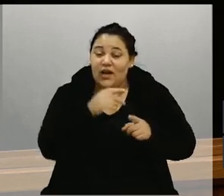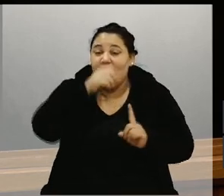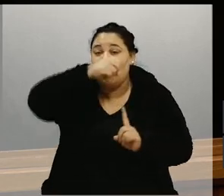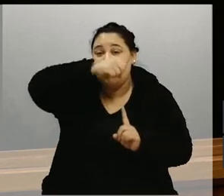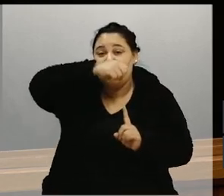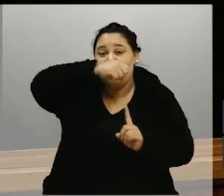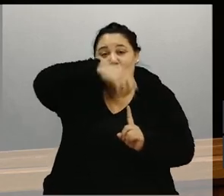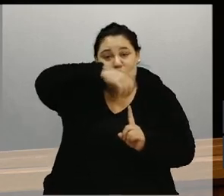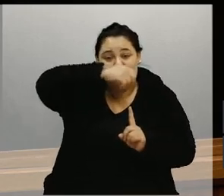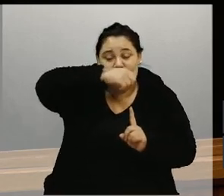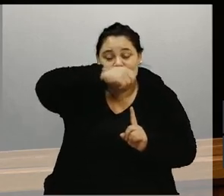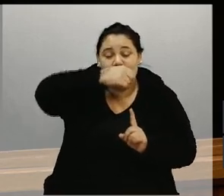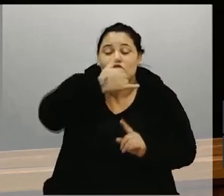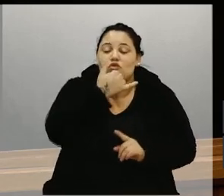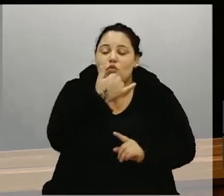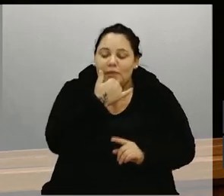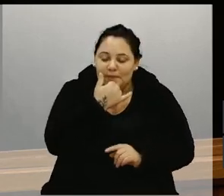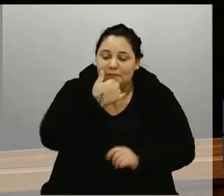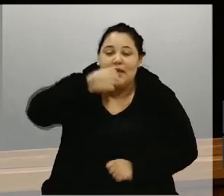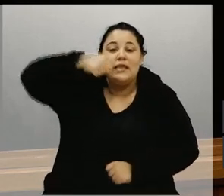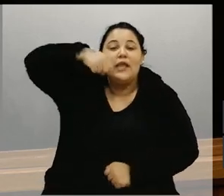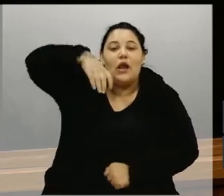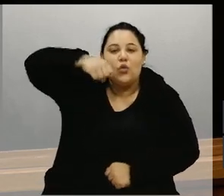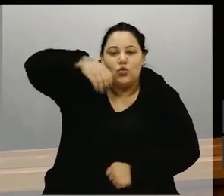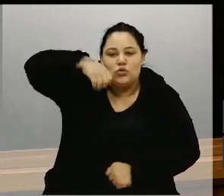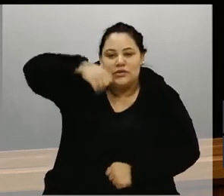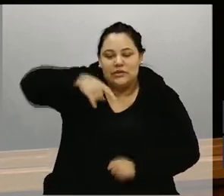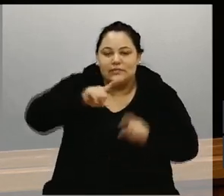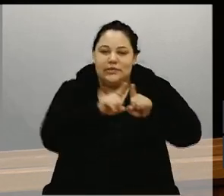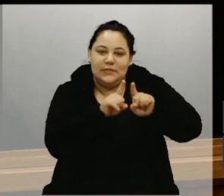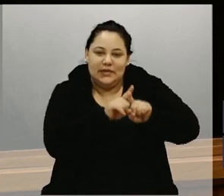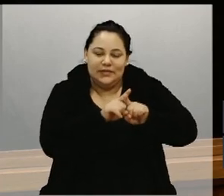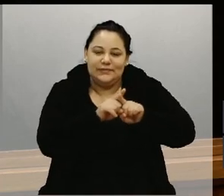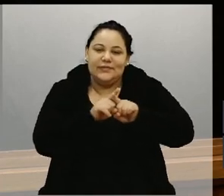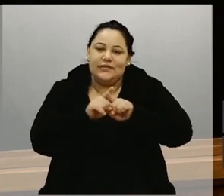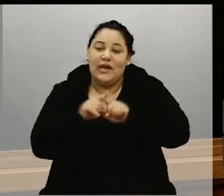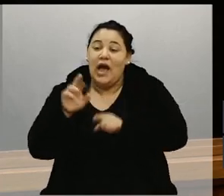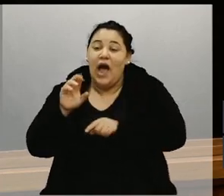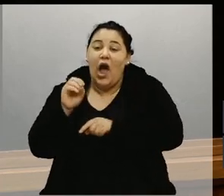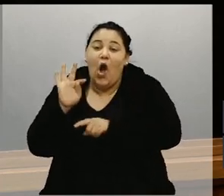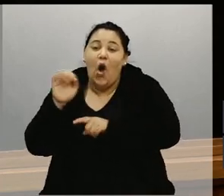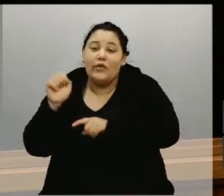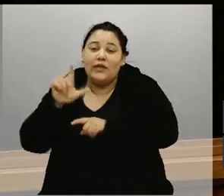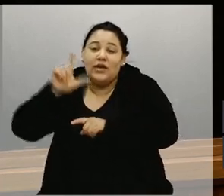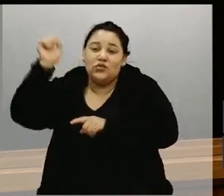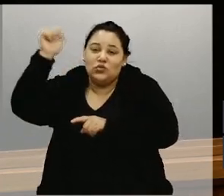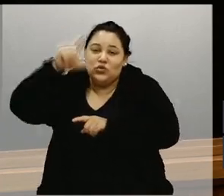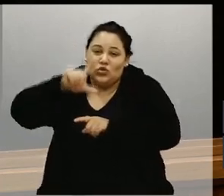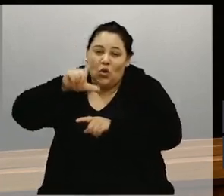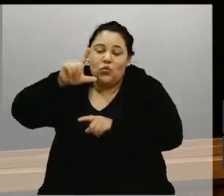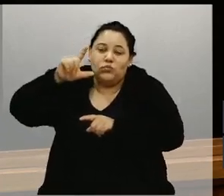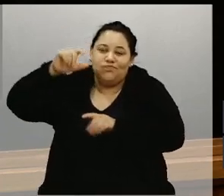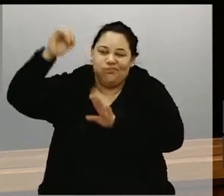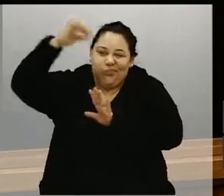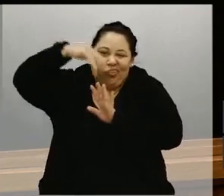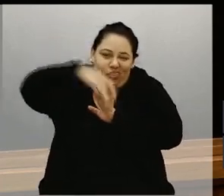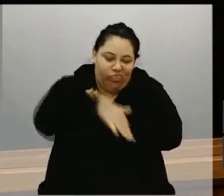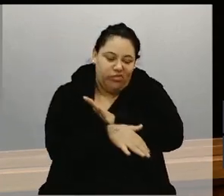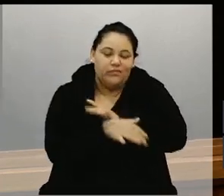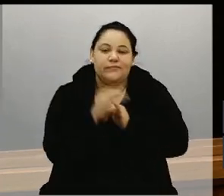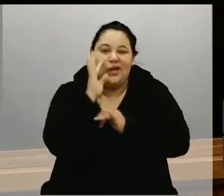esse desmoronamento na rota do sol. Acho que o Samai tá fazendo realmente todos os